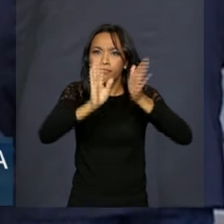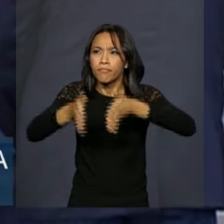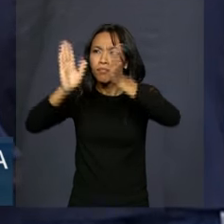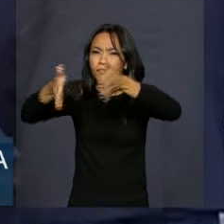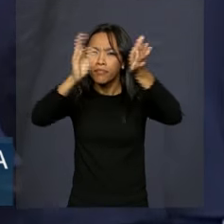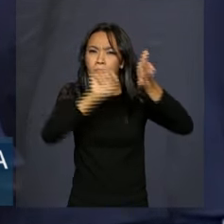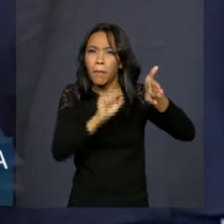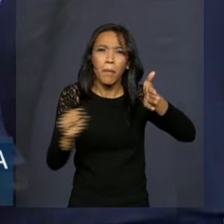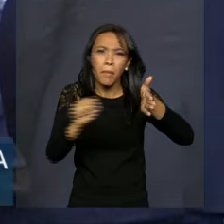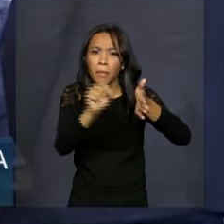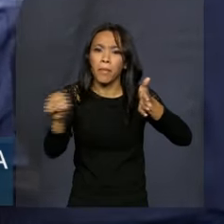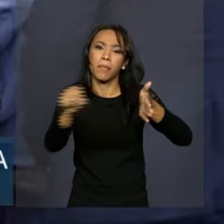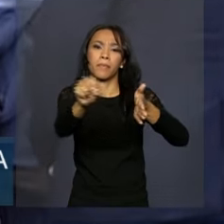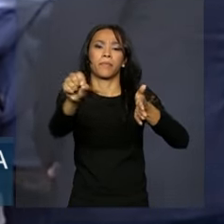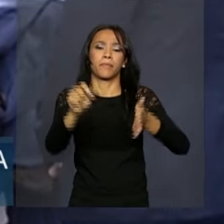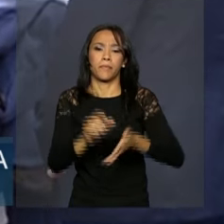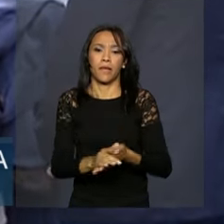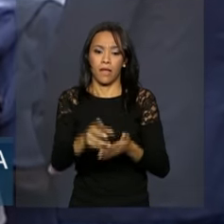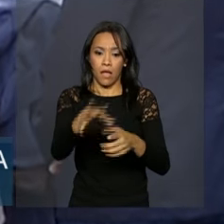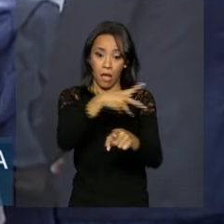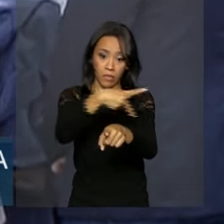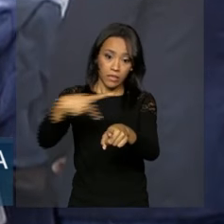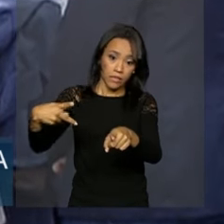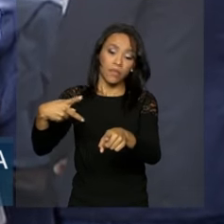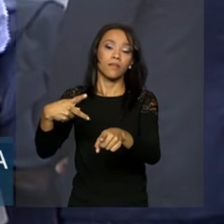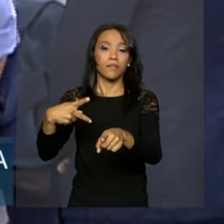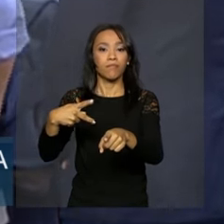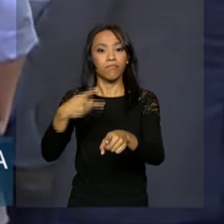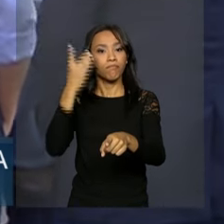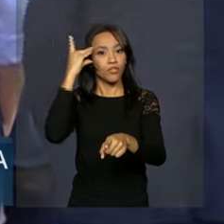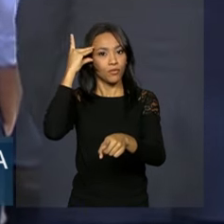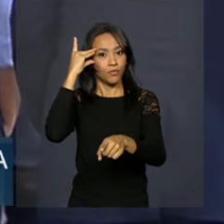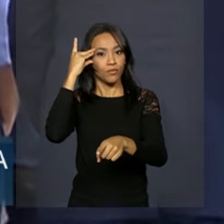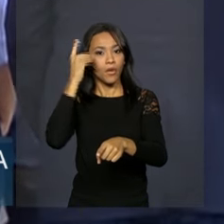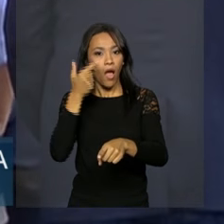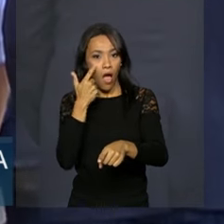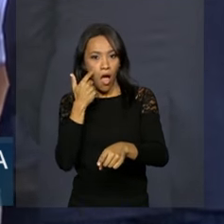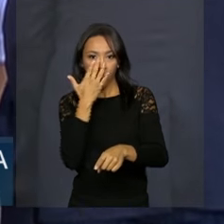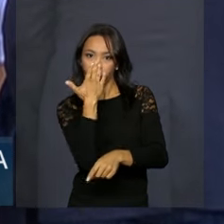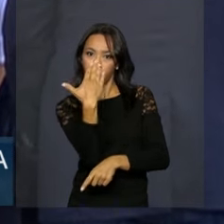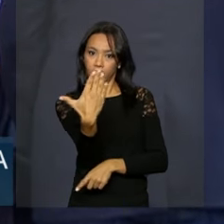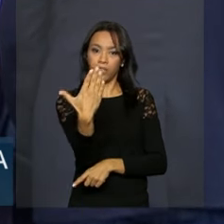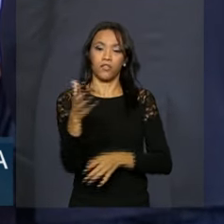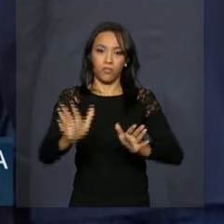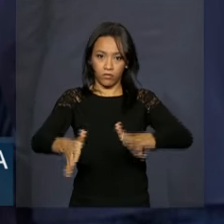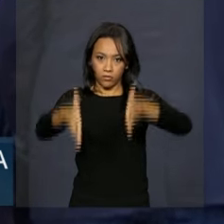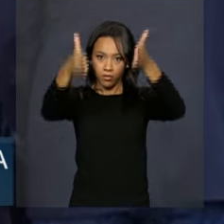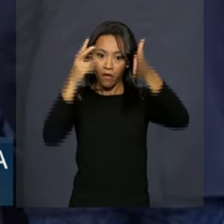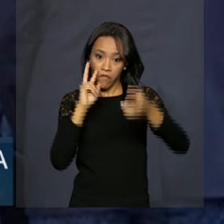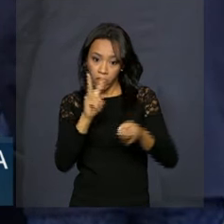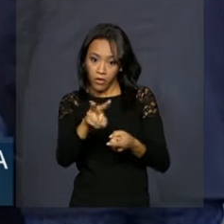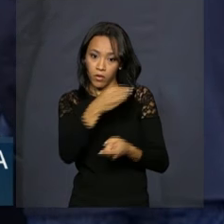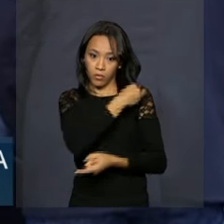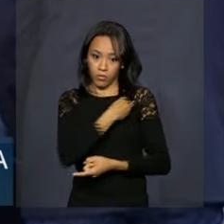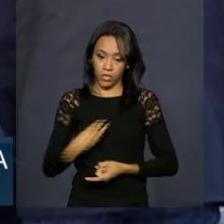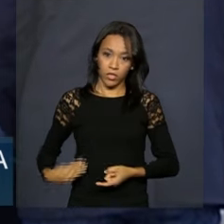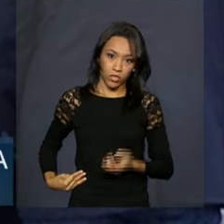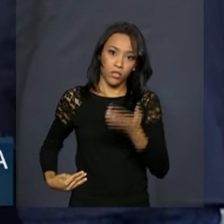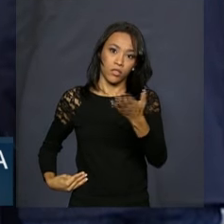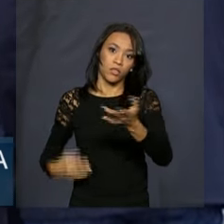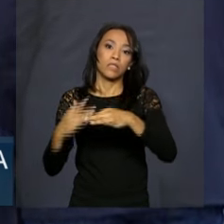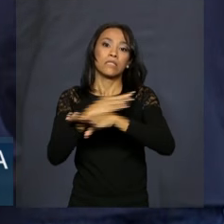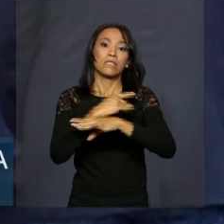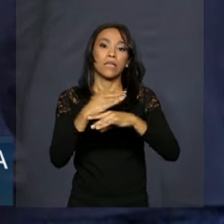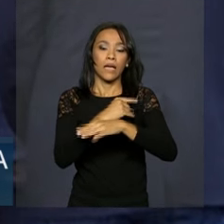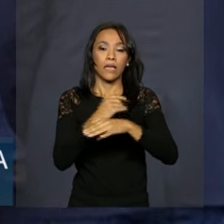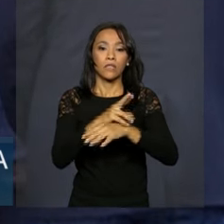A presidenta que está ali na frente, na entrada desse apartamento. É possível ver também o ministro das cidades, Gilberto Kassab, que sempre